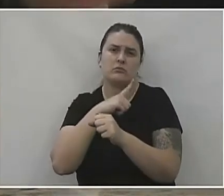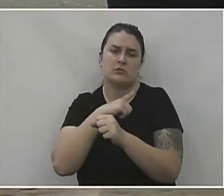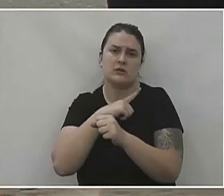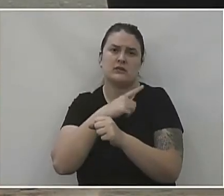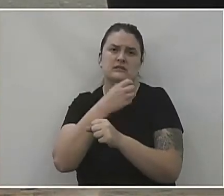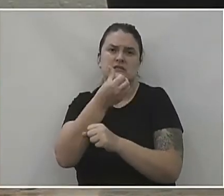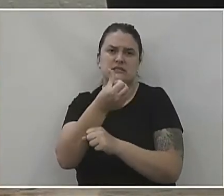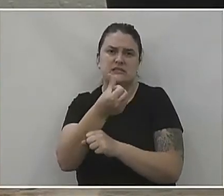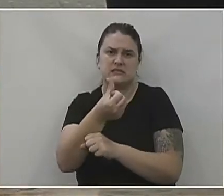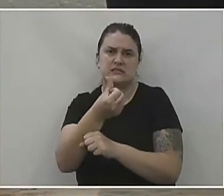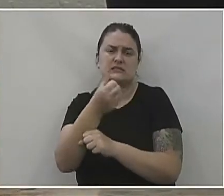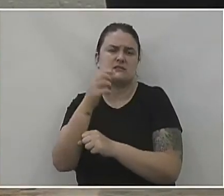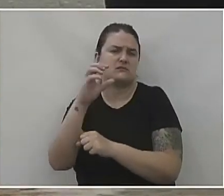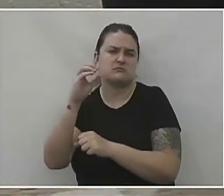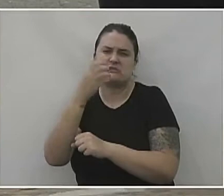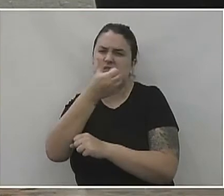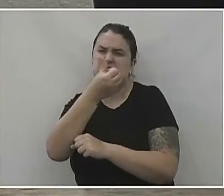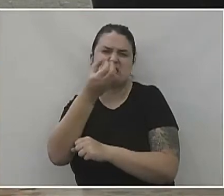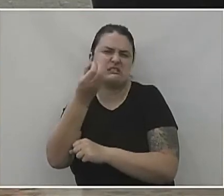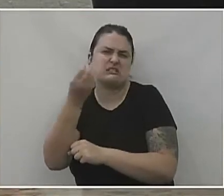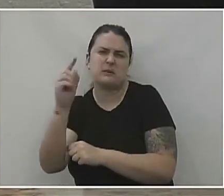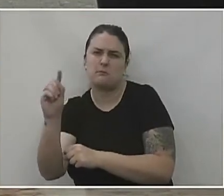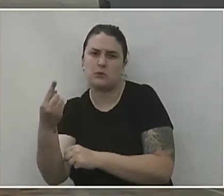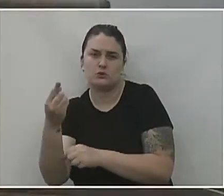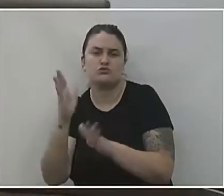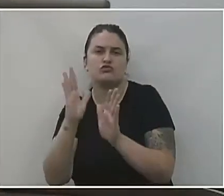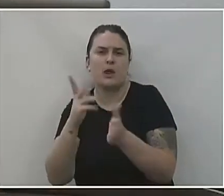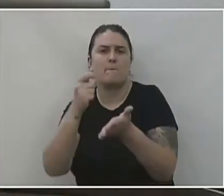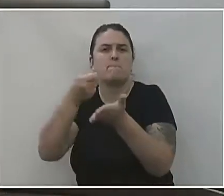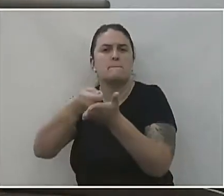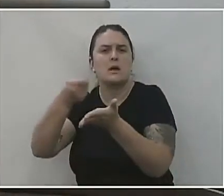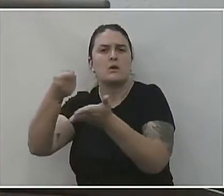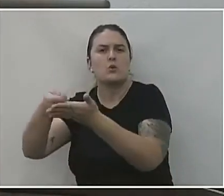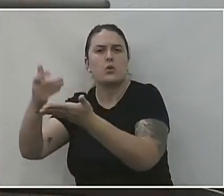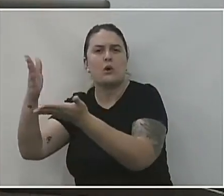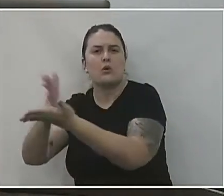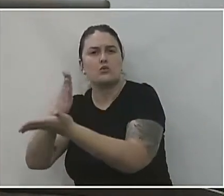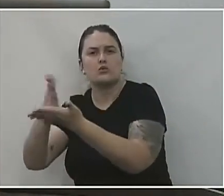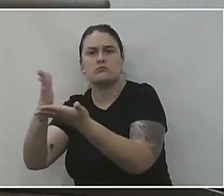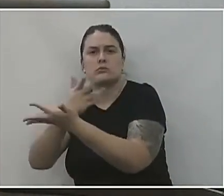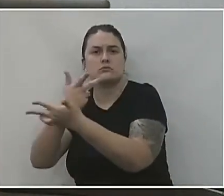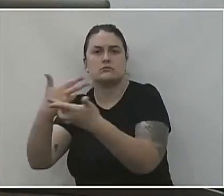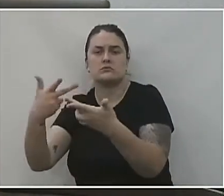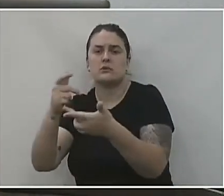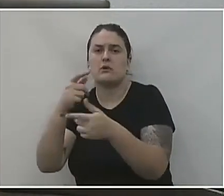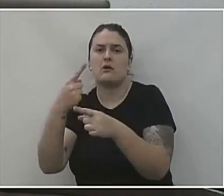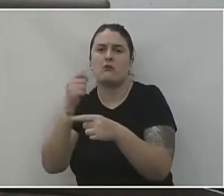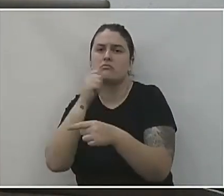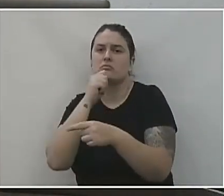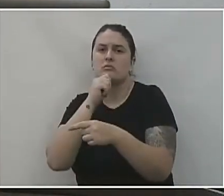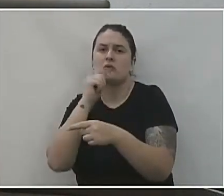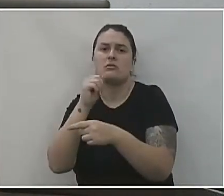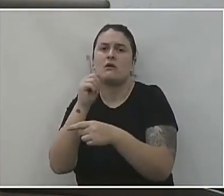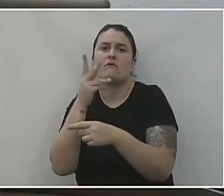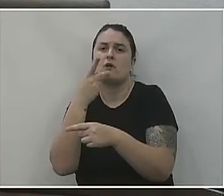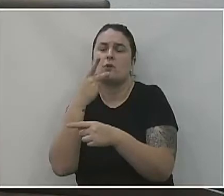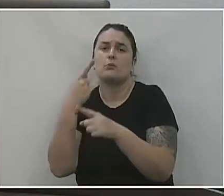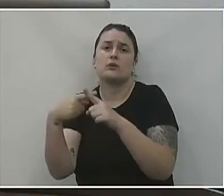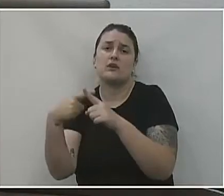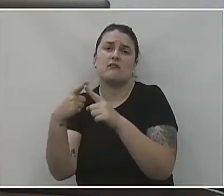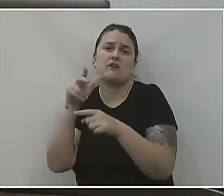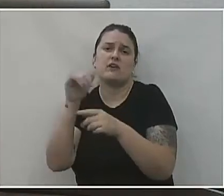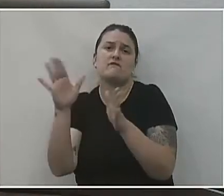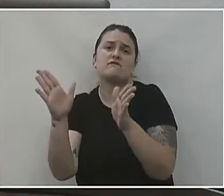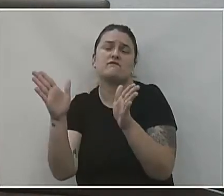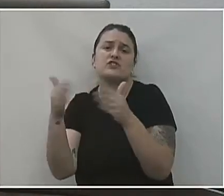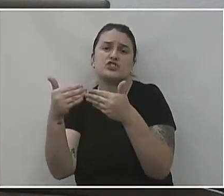vocês têm hoje 600 e poucos mil que a gente já está pagando algumas coisas porque ainda não foi esplanado, porque tem que terminar o